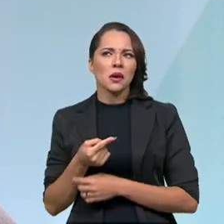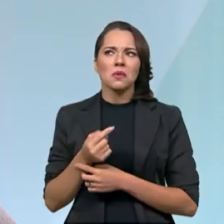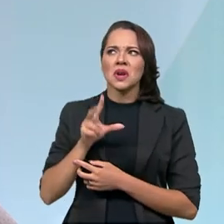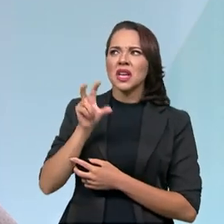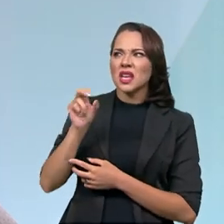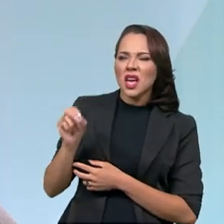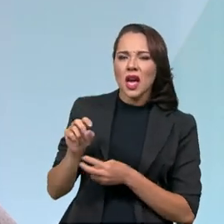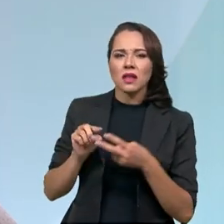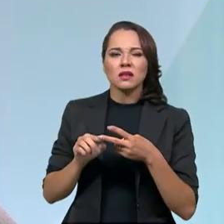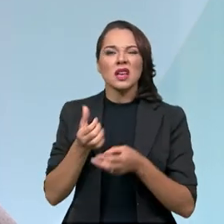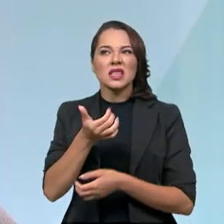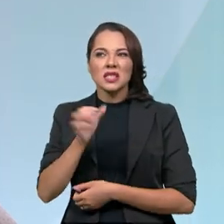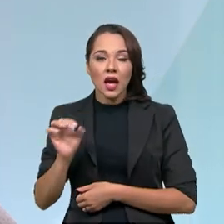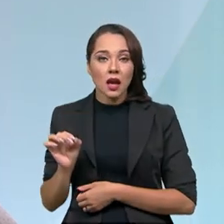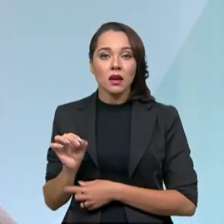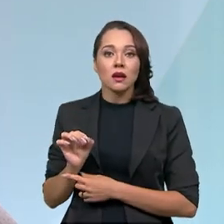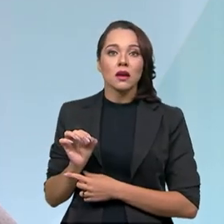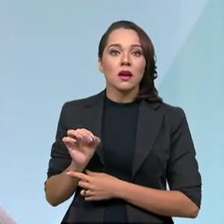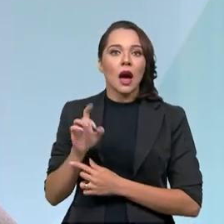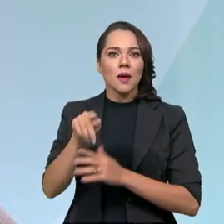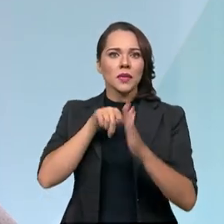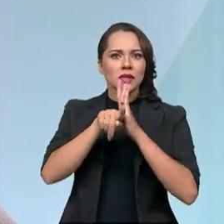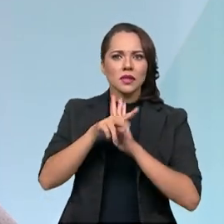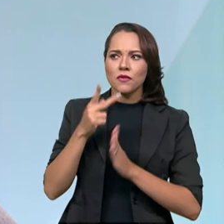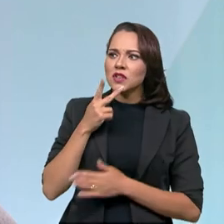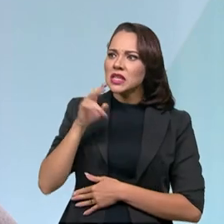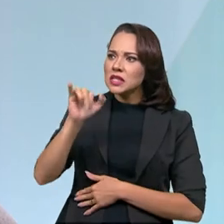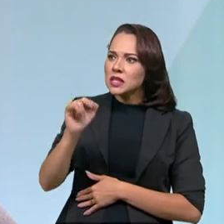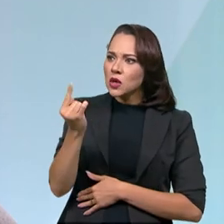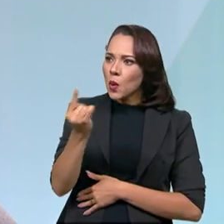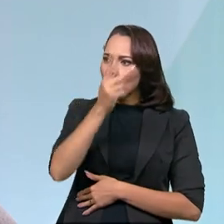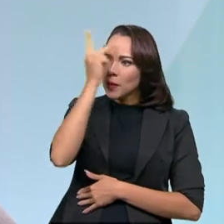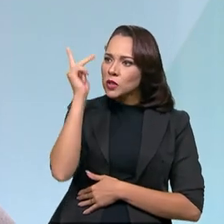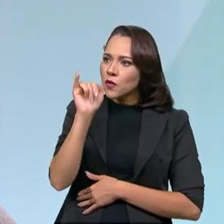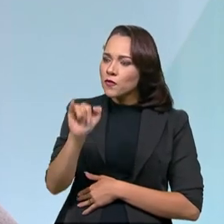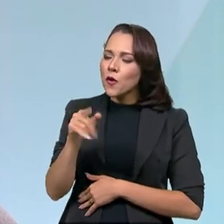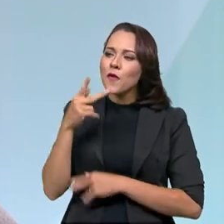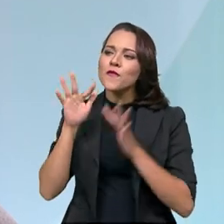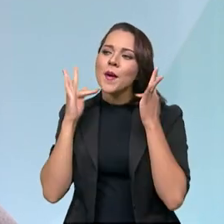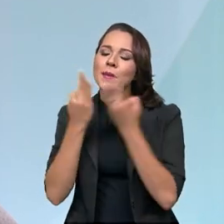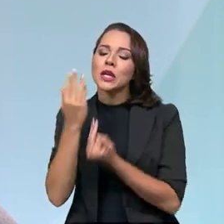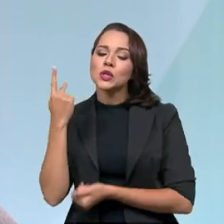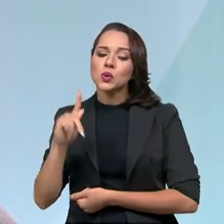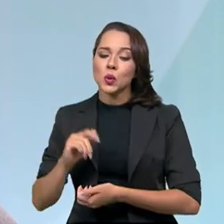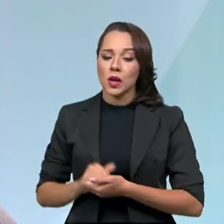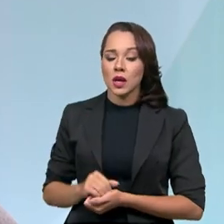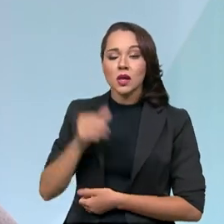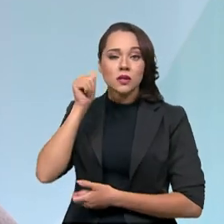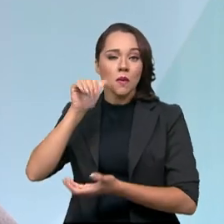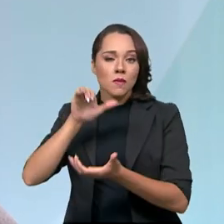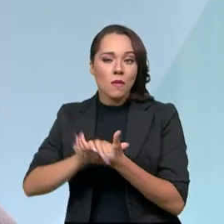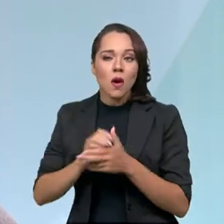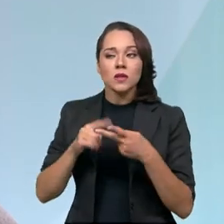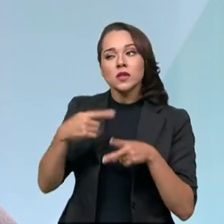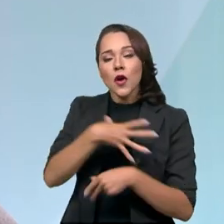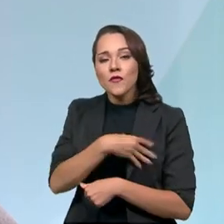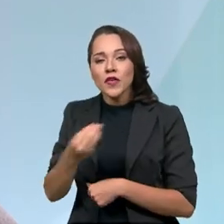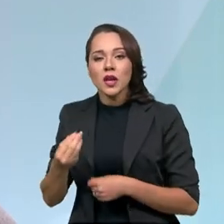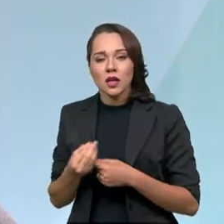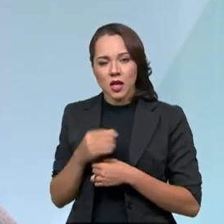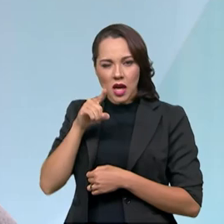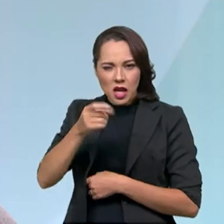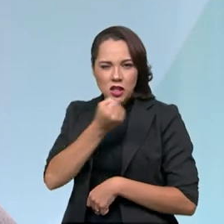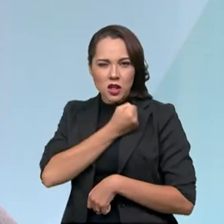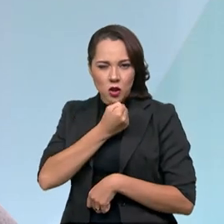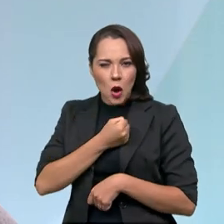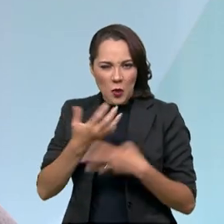quinhentas, cem. E aí o pesquisador falava, e se uma dessas pessoas for um parente seu, for a sua esposa, o seu filho, será